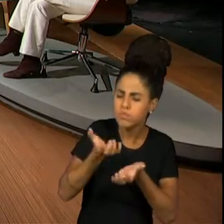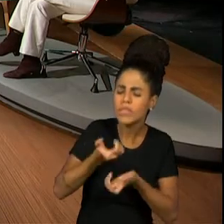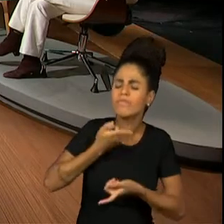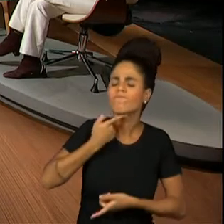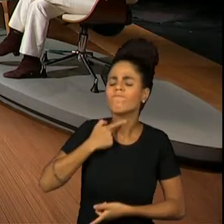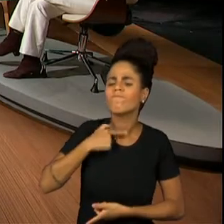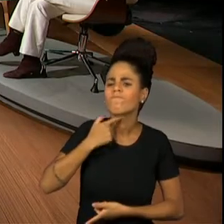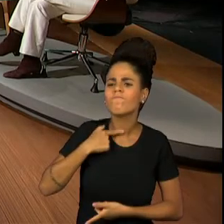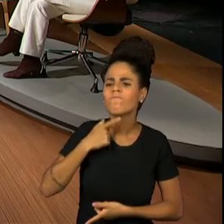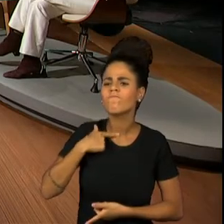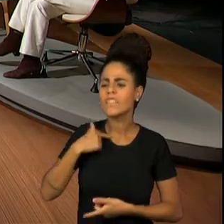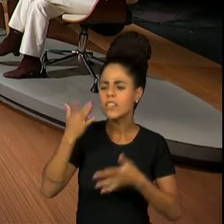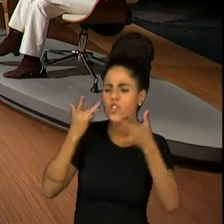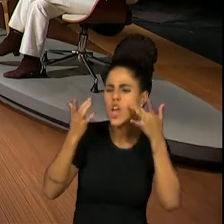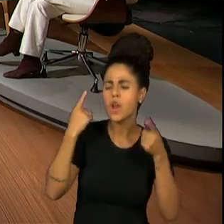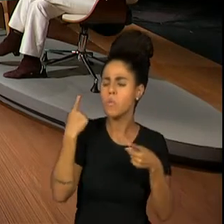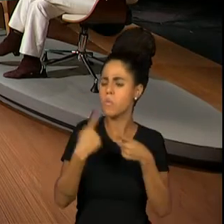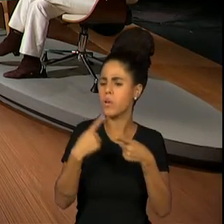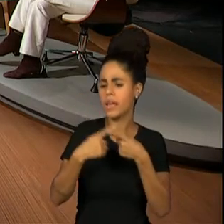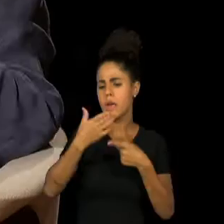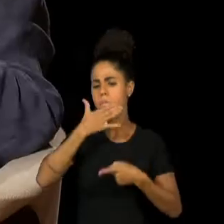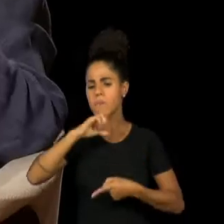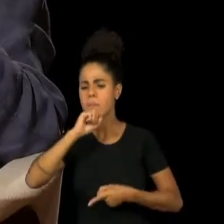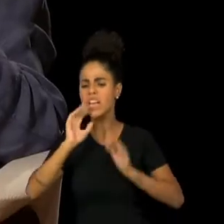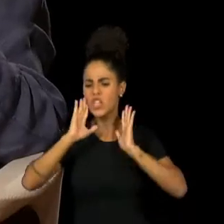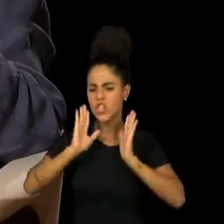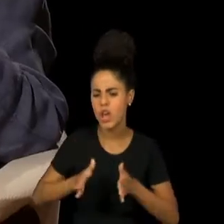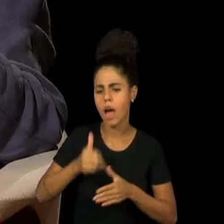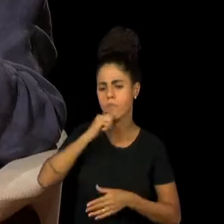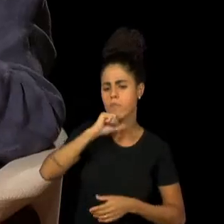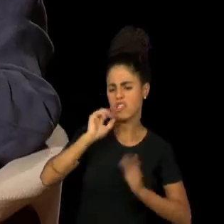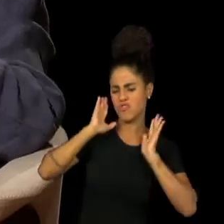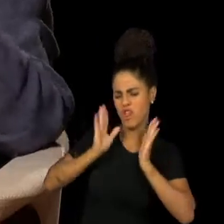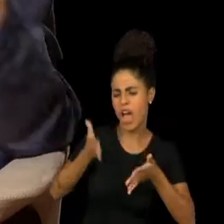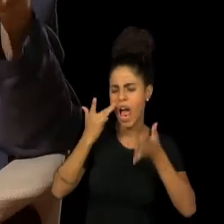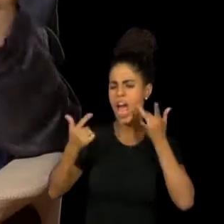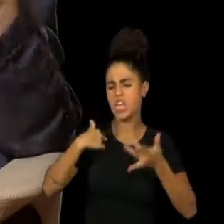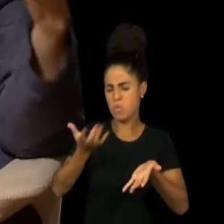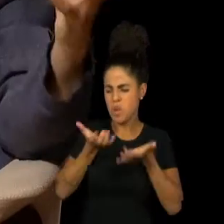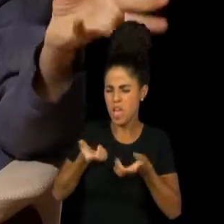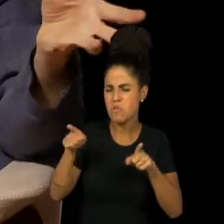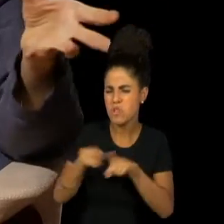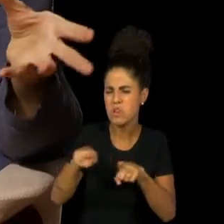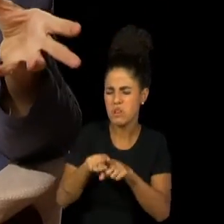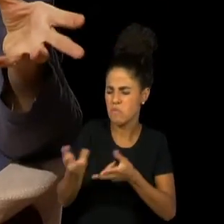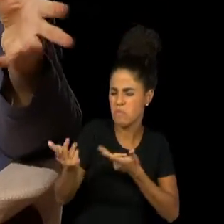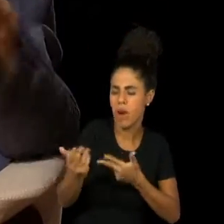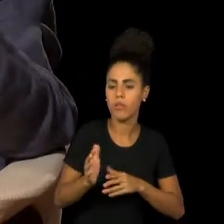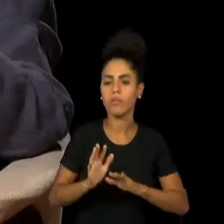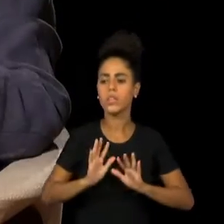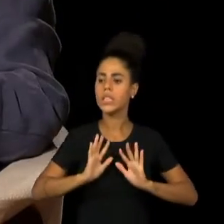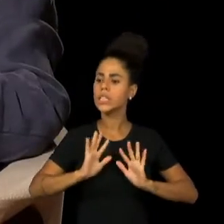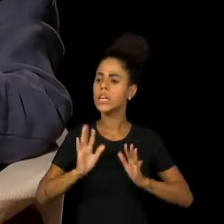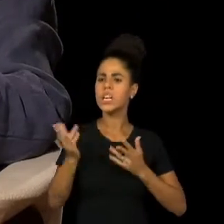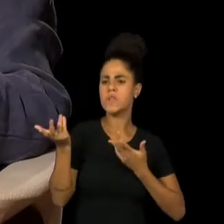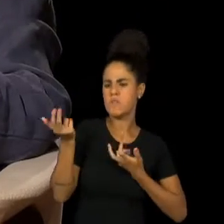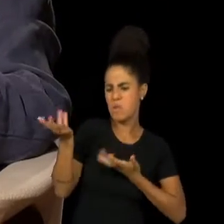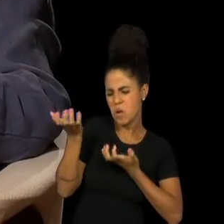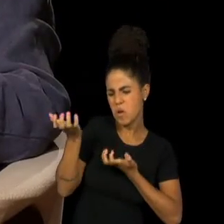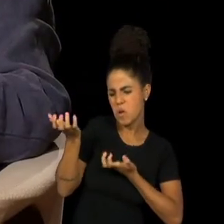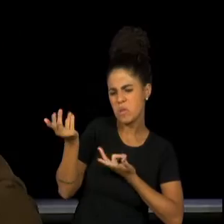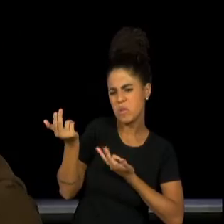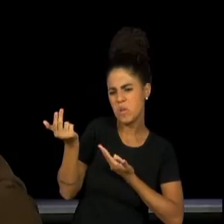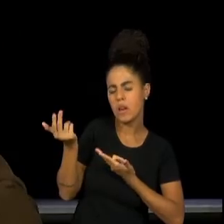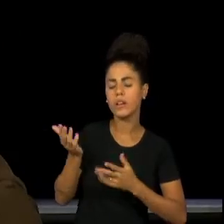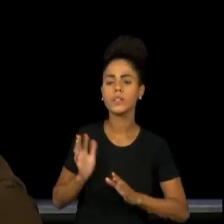faz ou porque meu pai faz. Nunca. E eu acho que eu suficientemente fiz coisas fora até optar